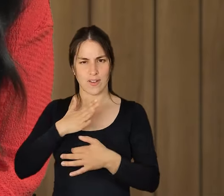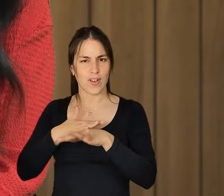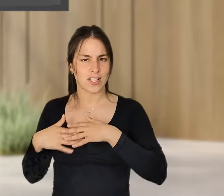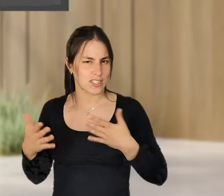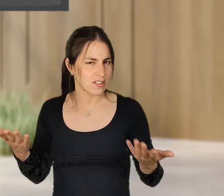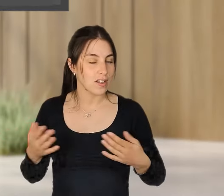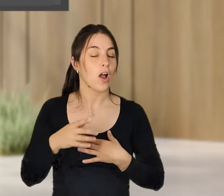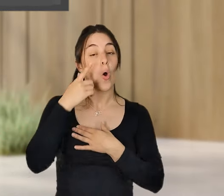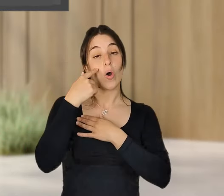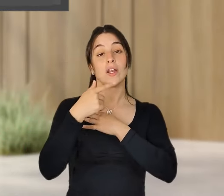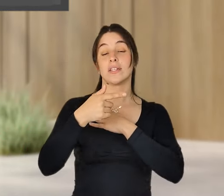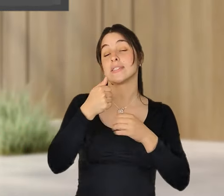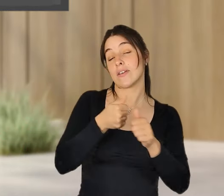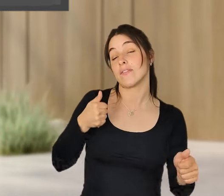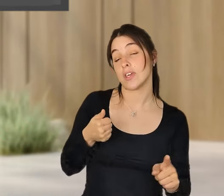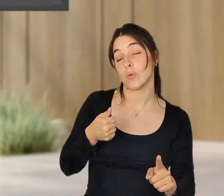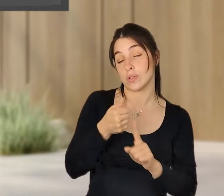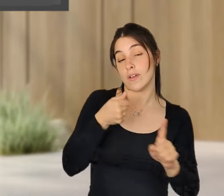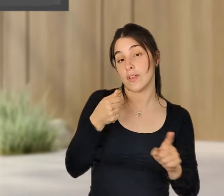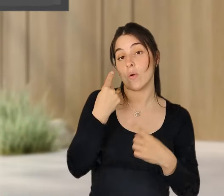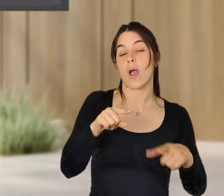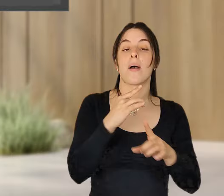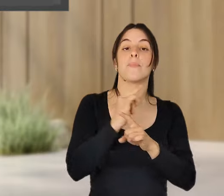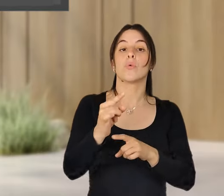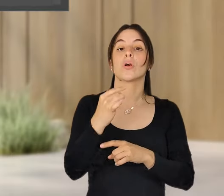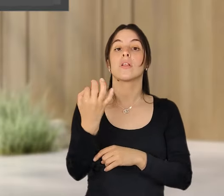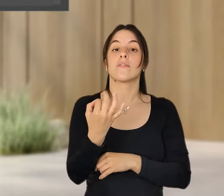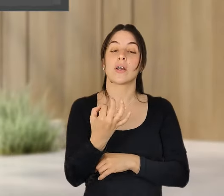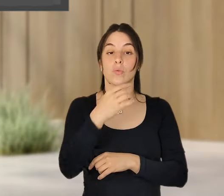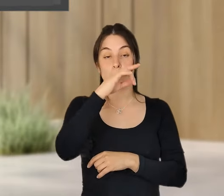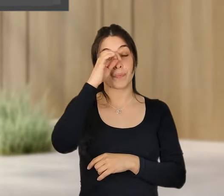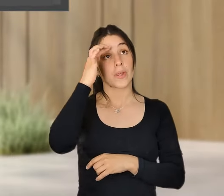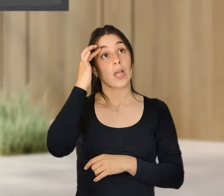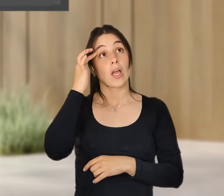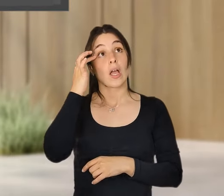não é? É um desafio. Sim. Porque eu acho que é precisamente porque é tão difícil